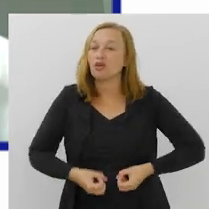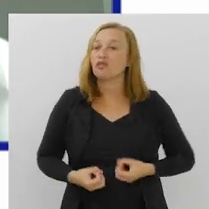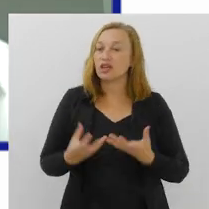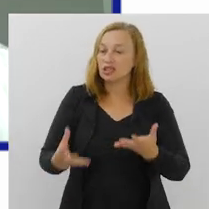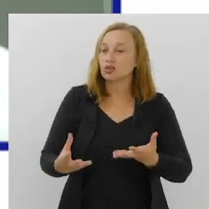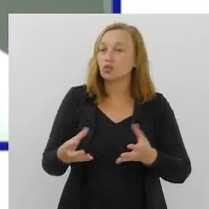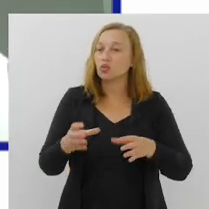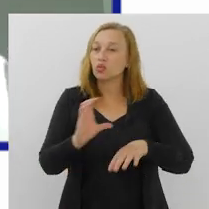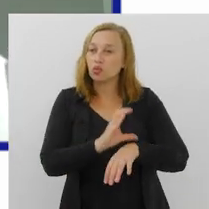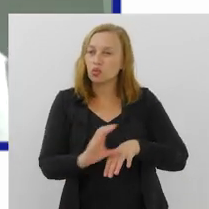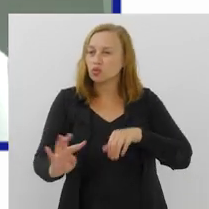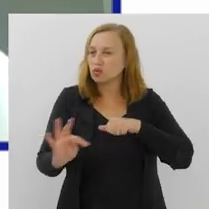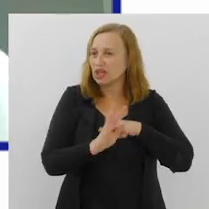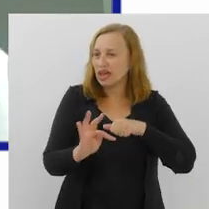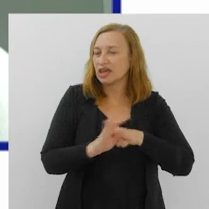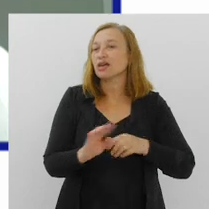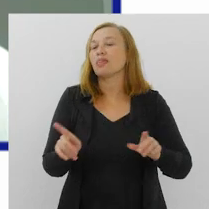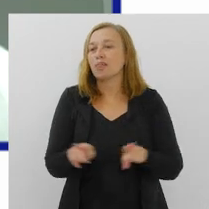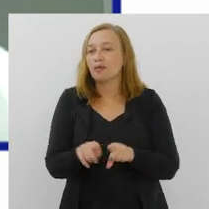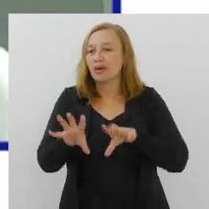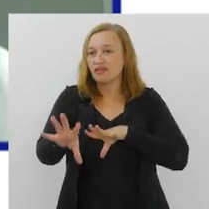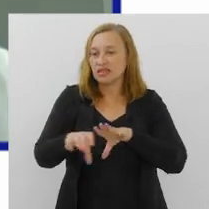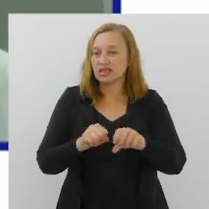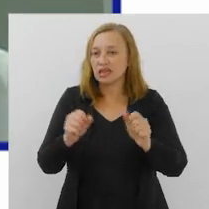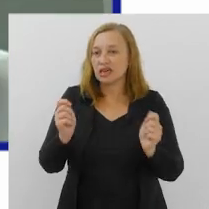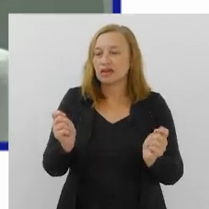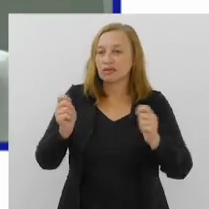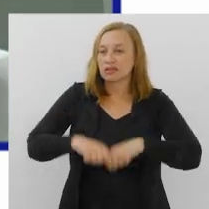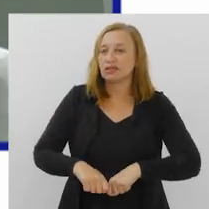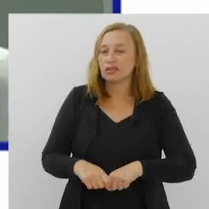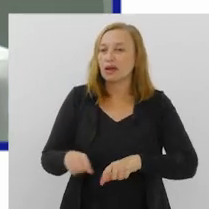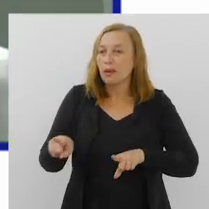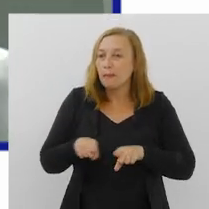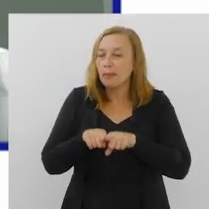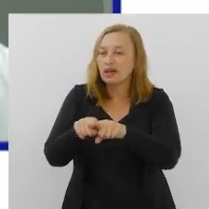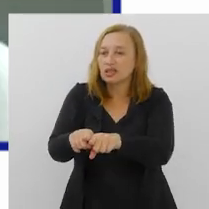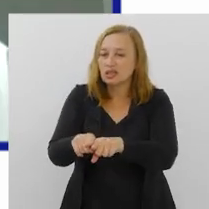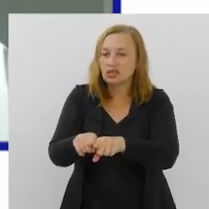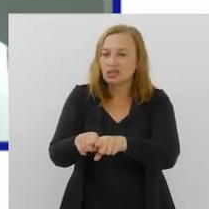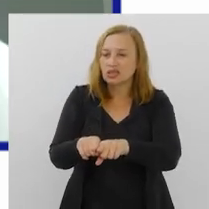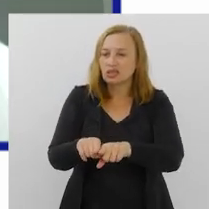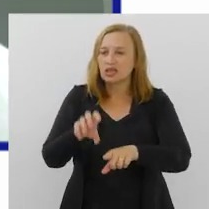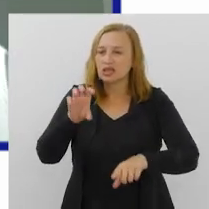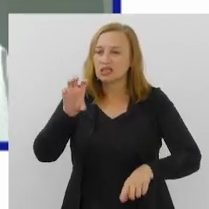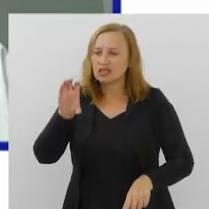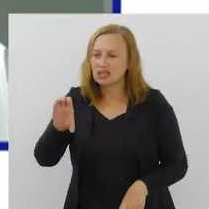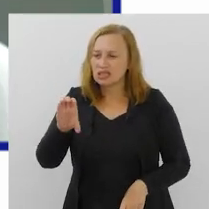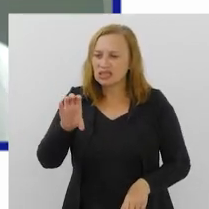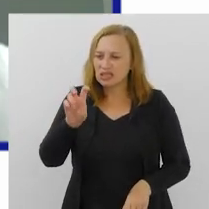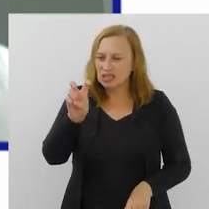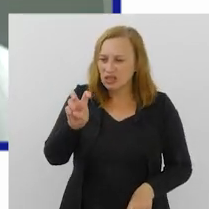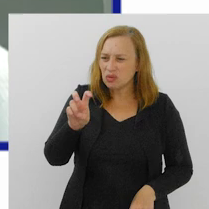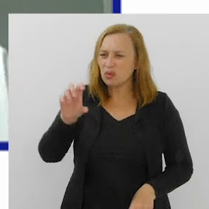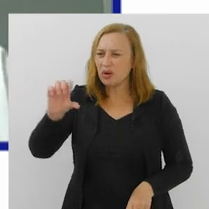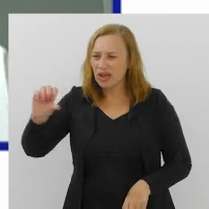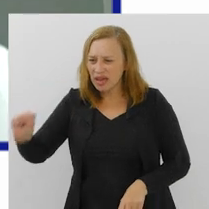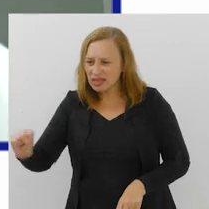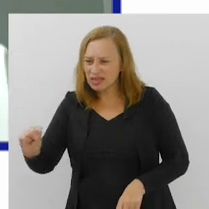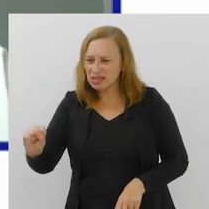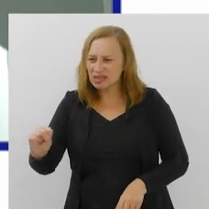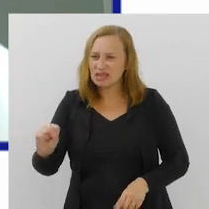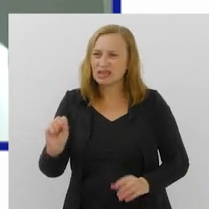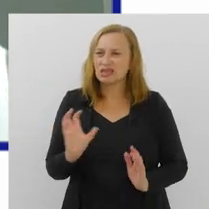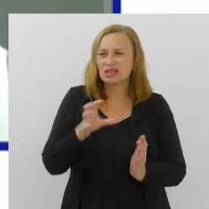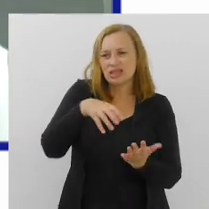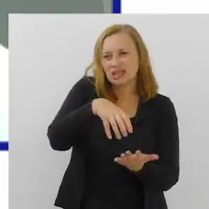do Rio de Janeiro, oferecendo cursos técnicos. A gente fazer capacitação, parcerias com o 5S, com o